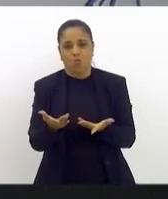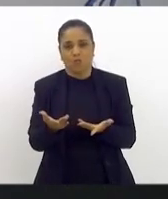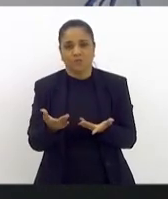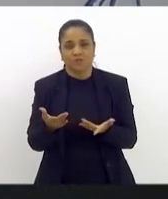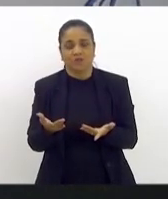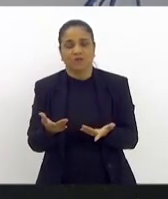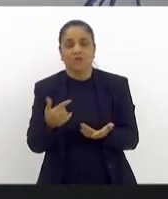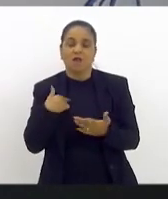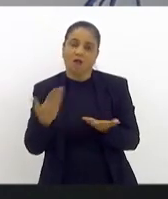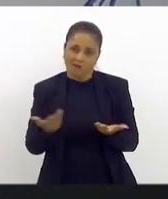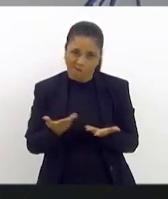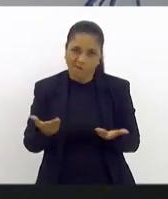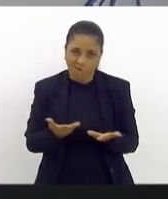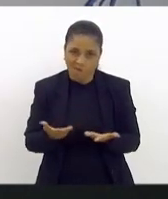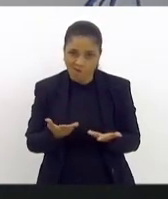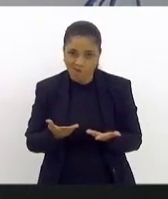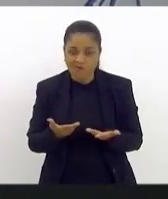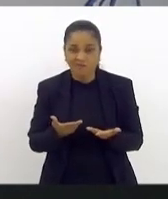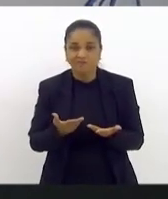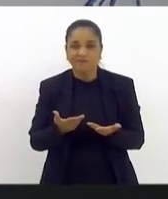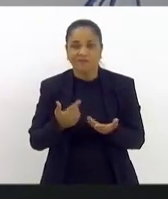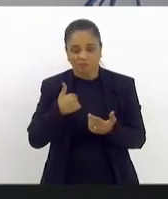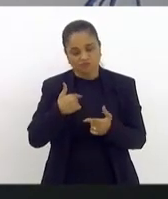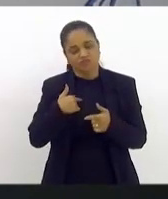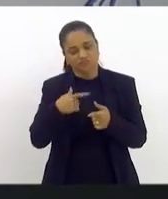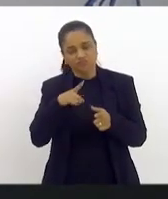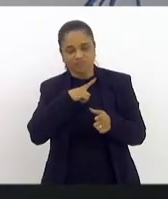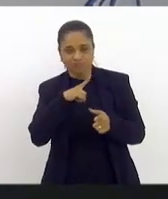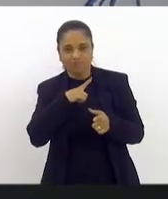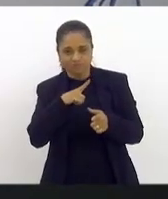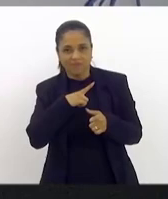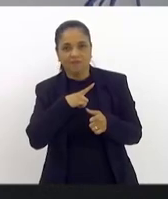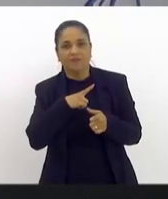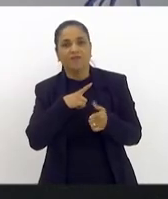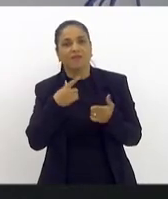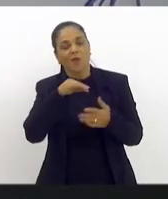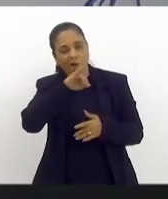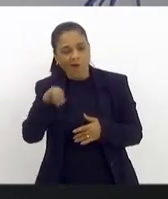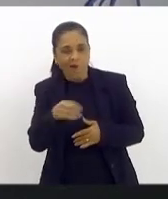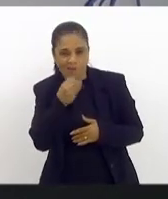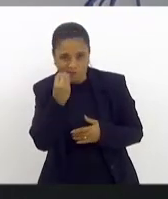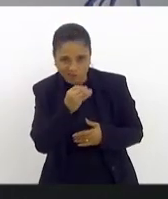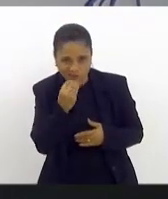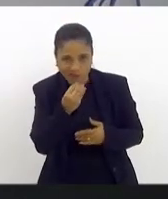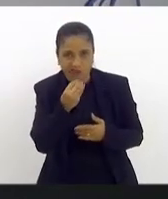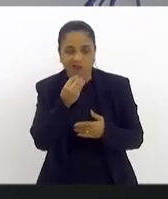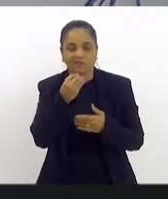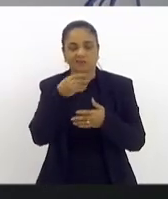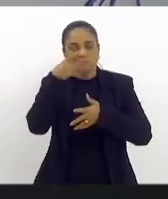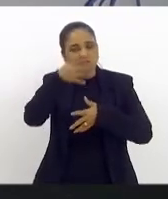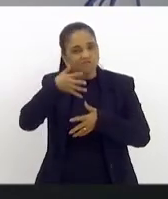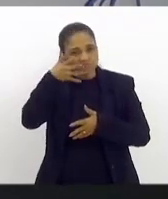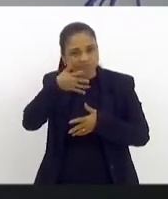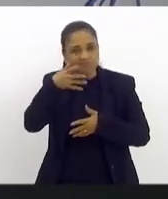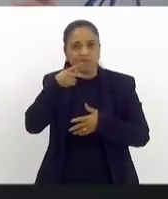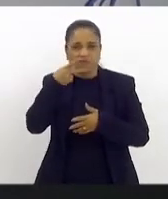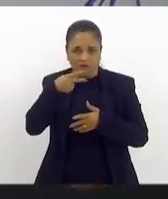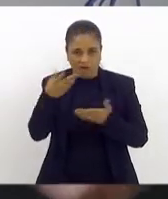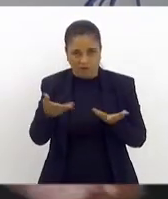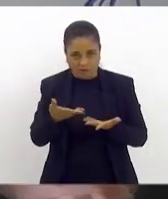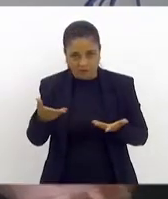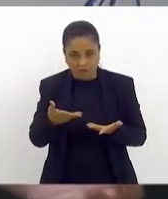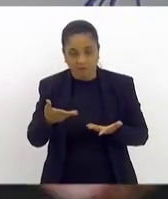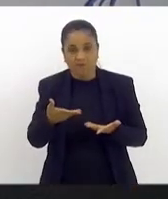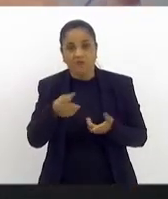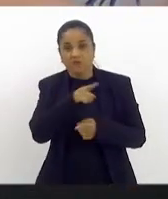que quando a gente tiver alguma demanda a gente vai ter a oportunidade de estar falando aqui e também quando o